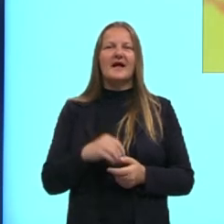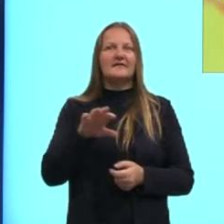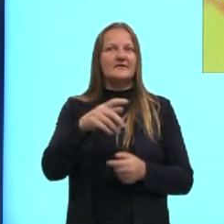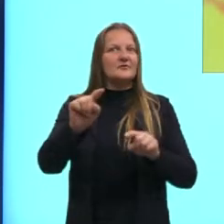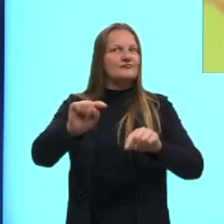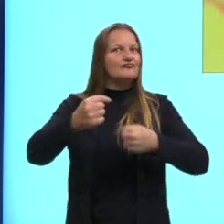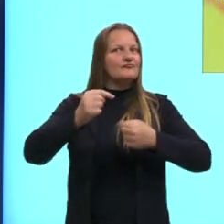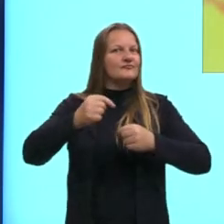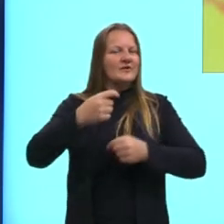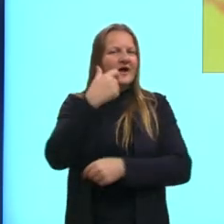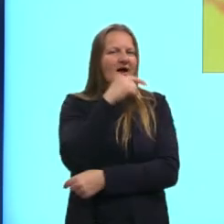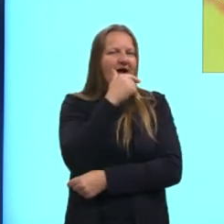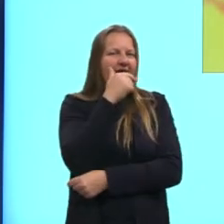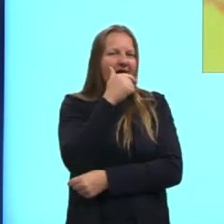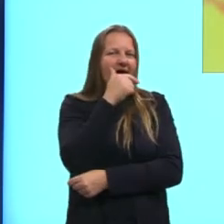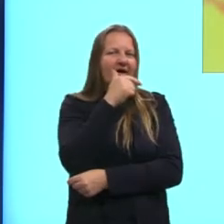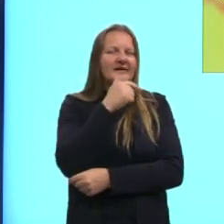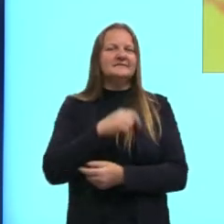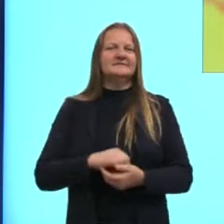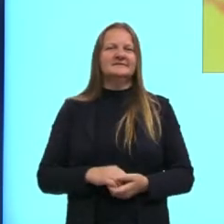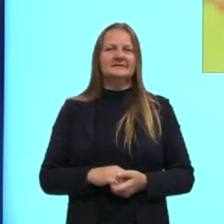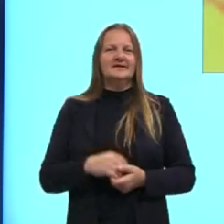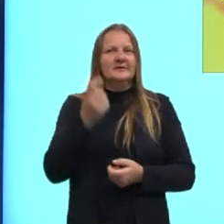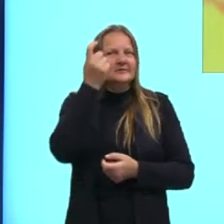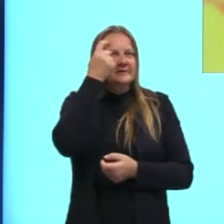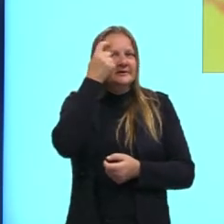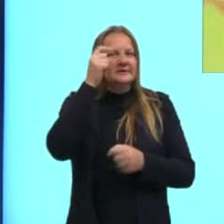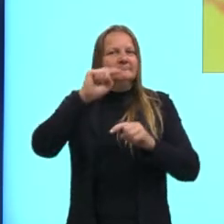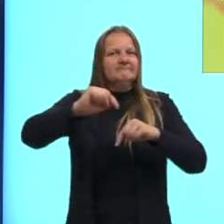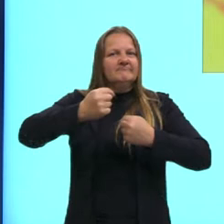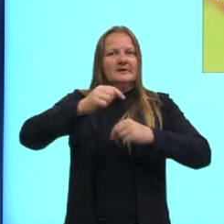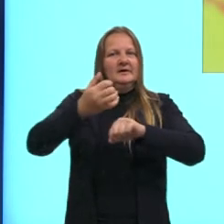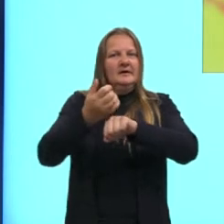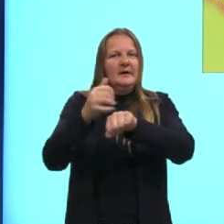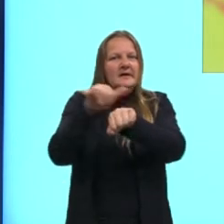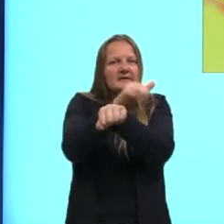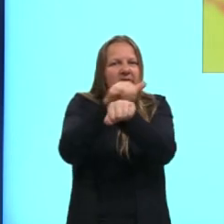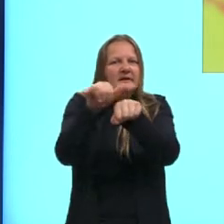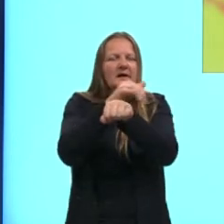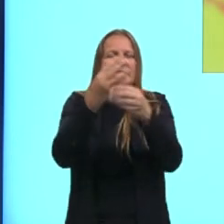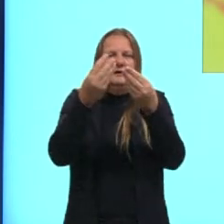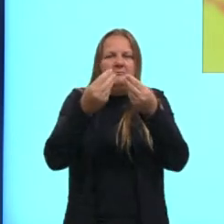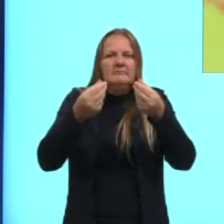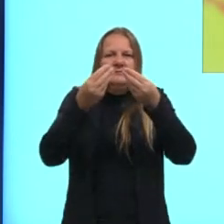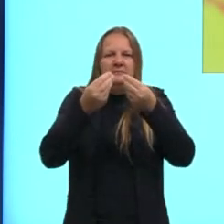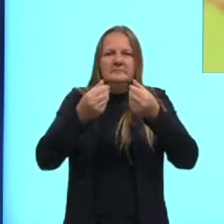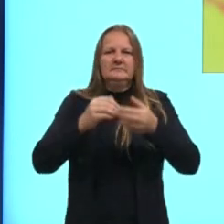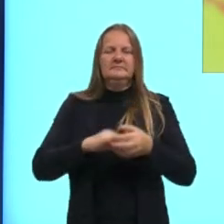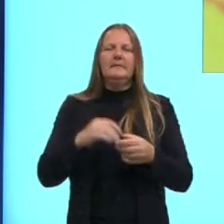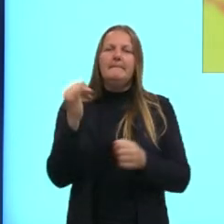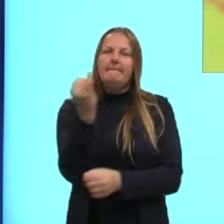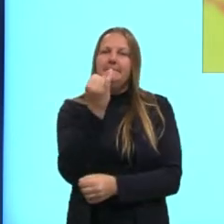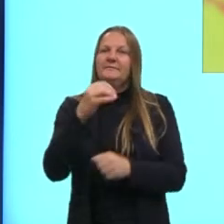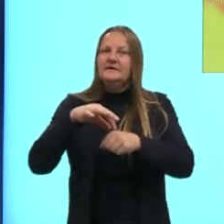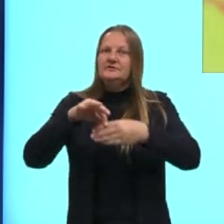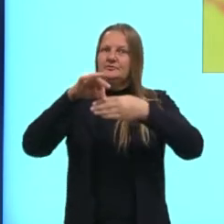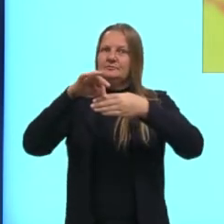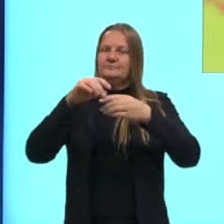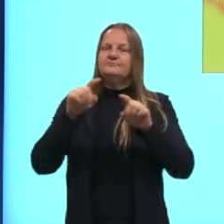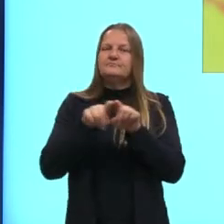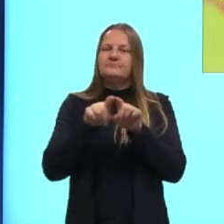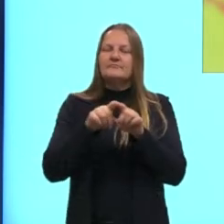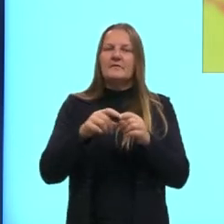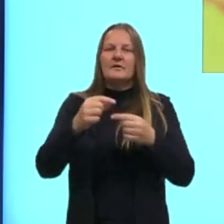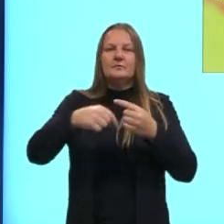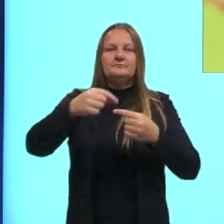através da ironia e humor, as reflexões de uma maneira muito mais sutil. Importante destacar aqui o que eu comentei